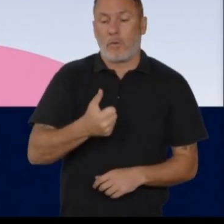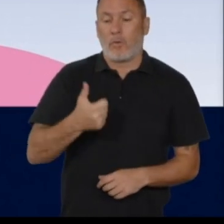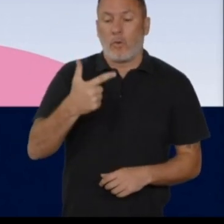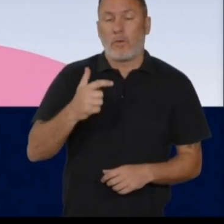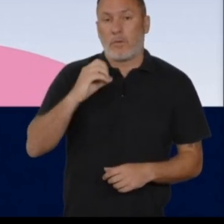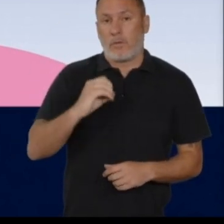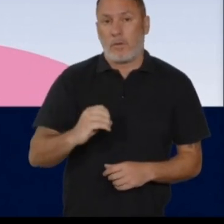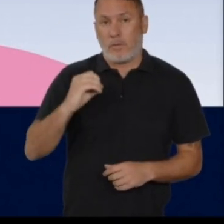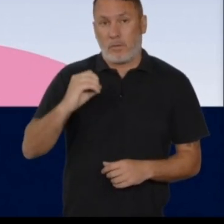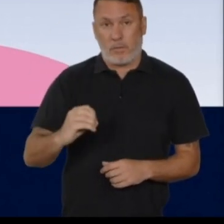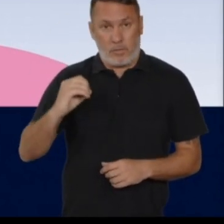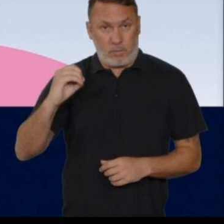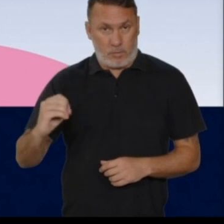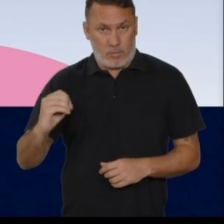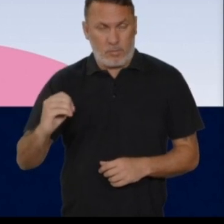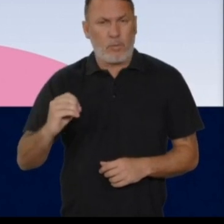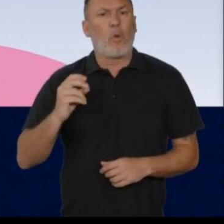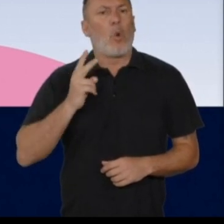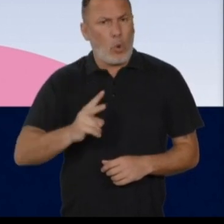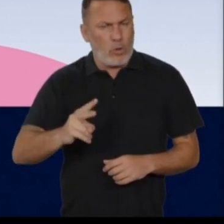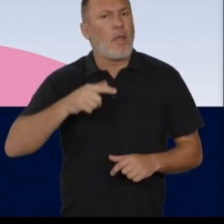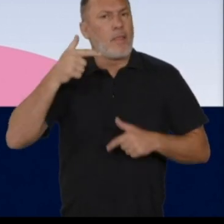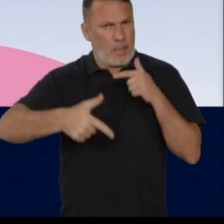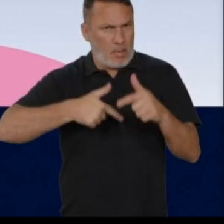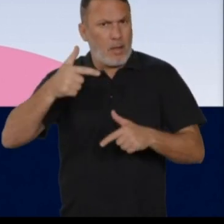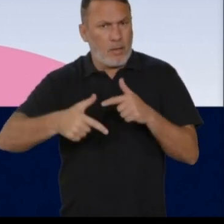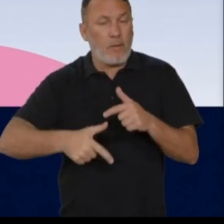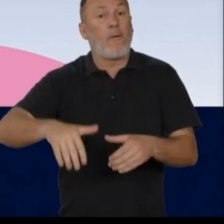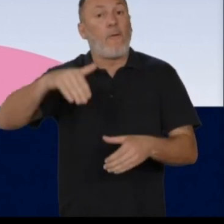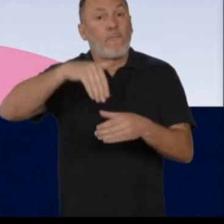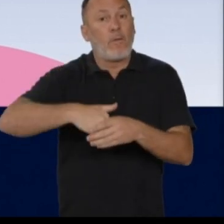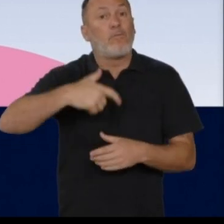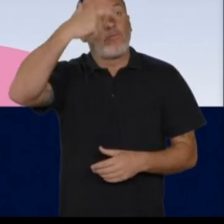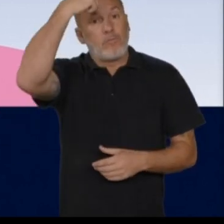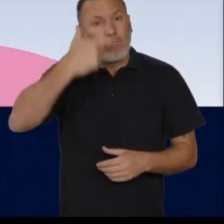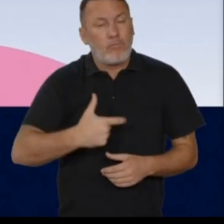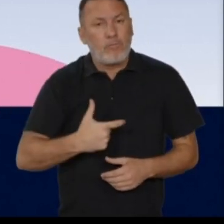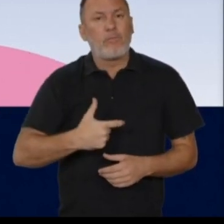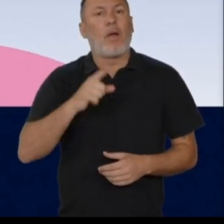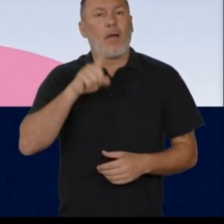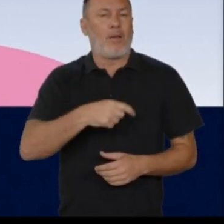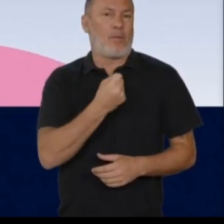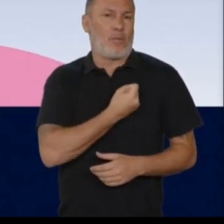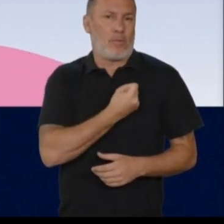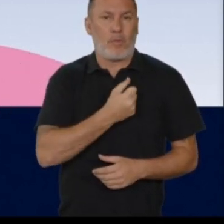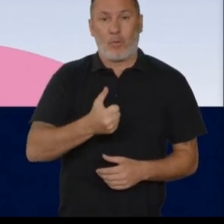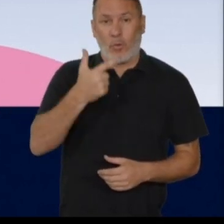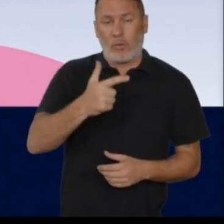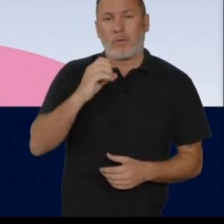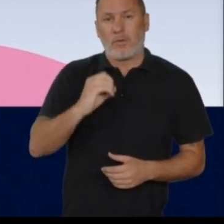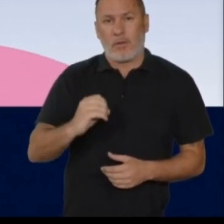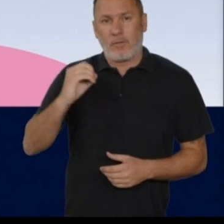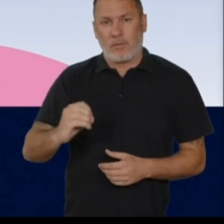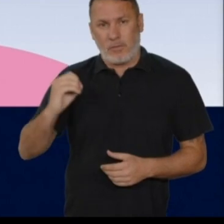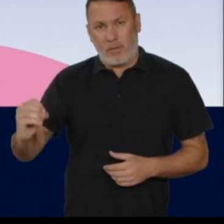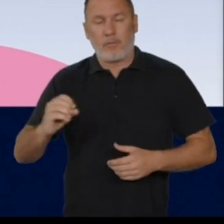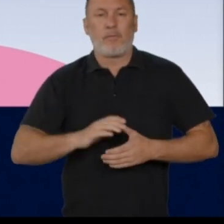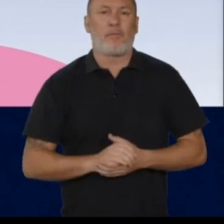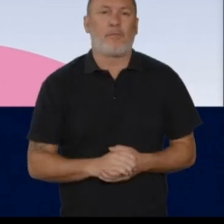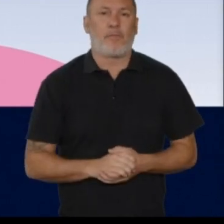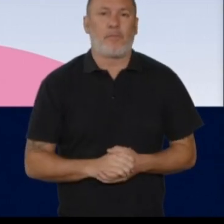Número 1200. Para continuar trabalhando, vote Alexandre Quintino, 1200.